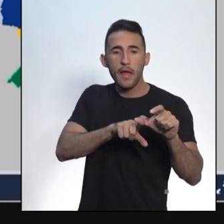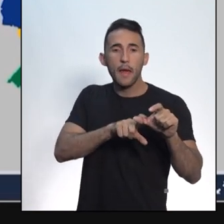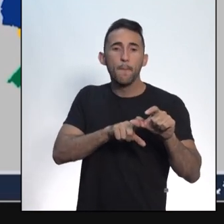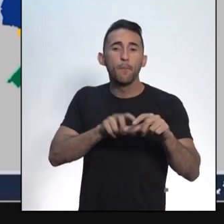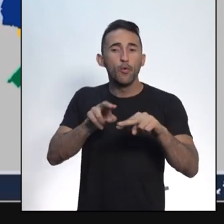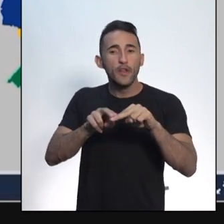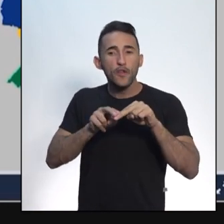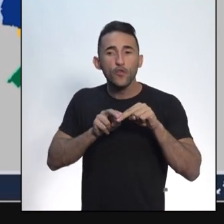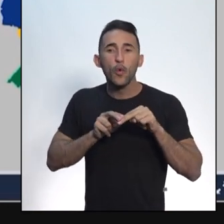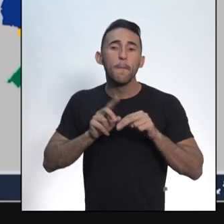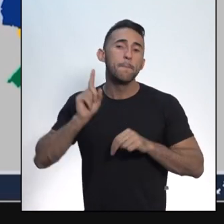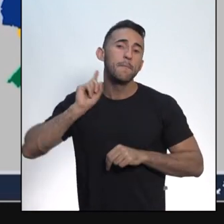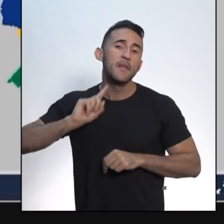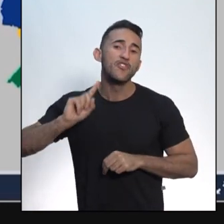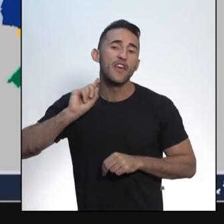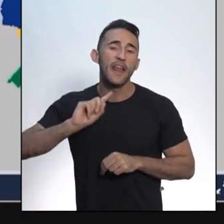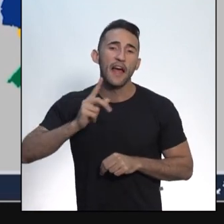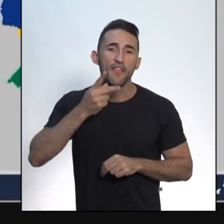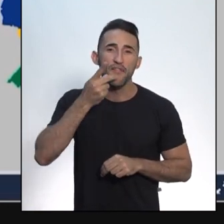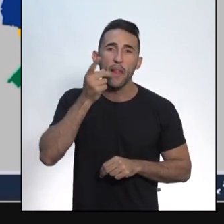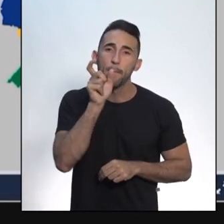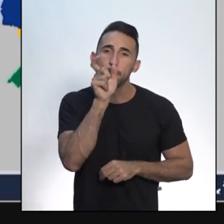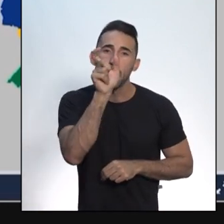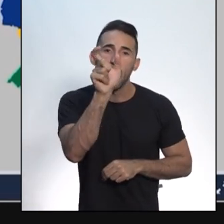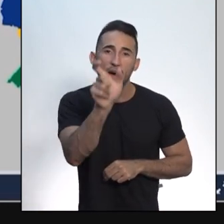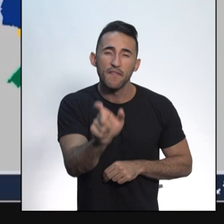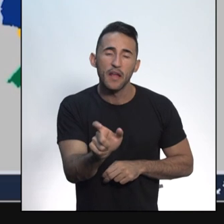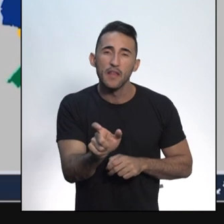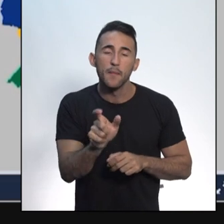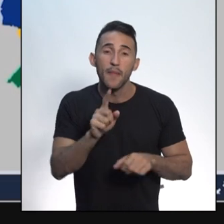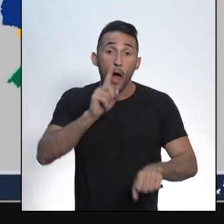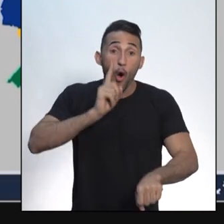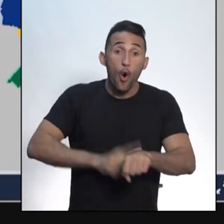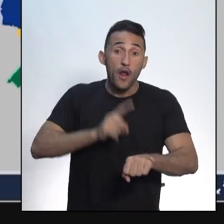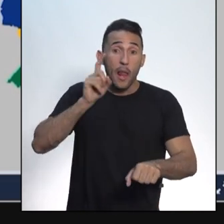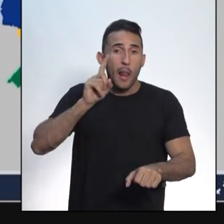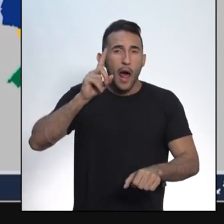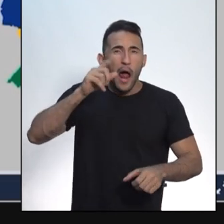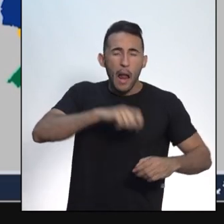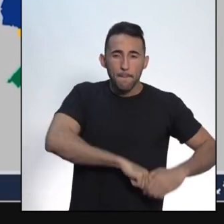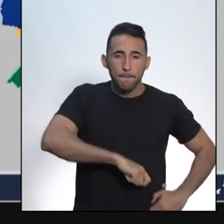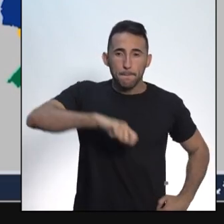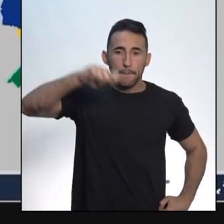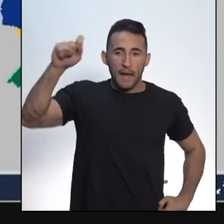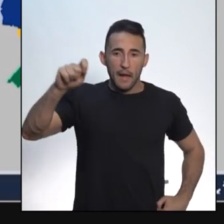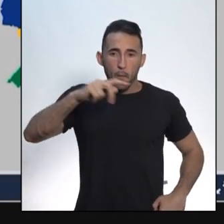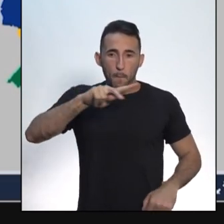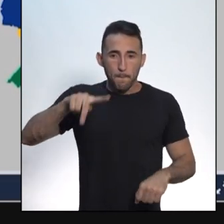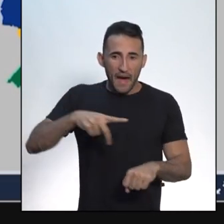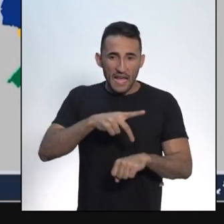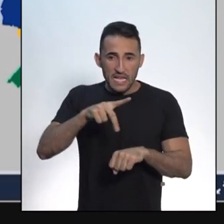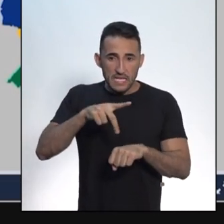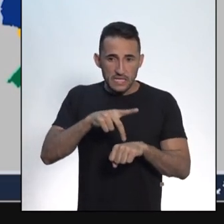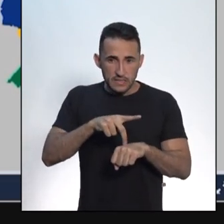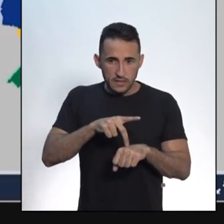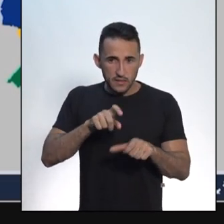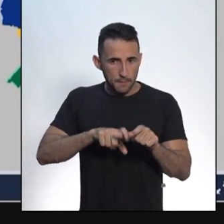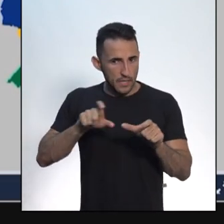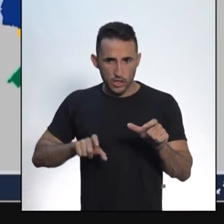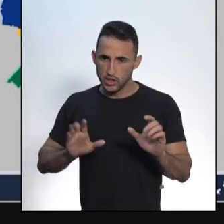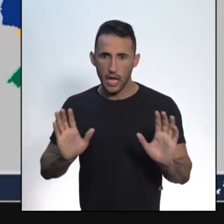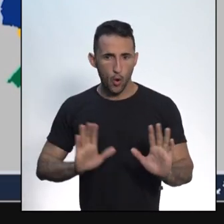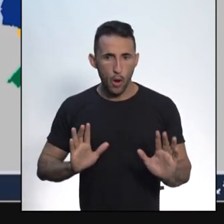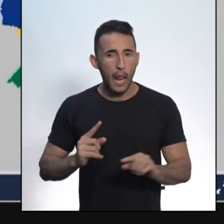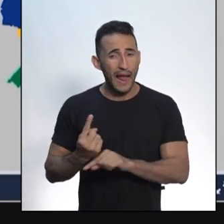considerada, no momento da proclamação da república, um país independente. Isso não aconteceu.